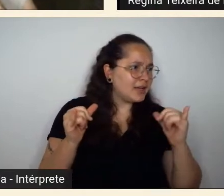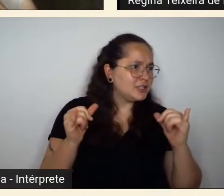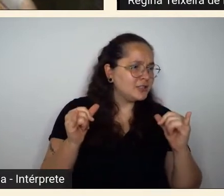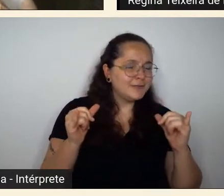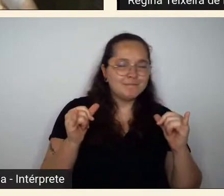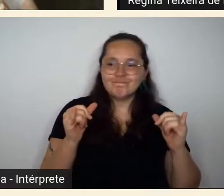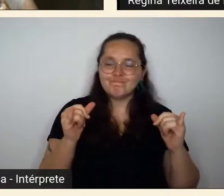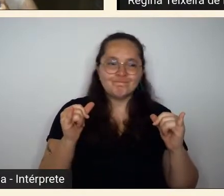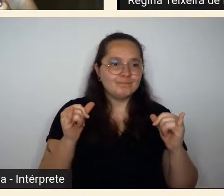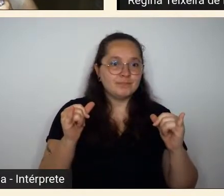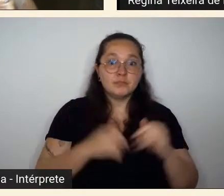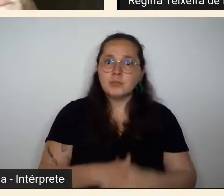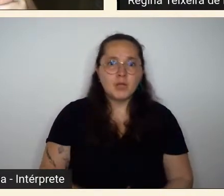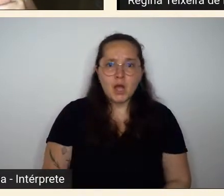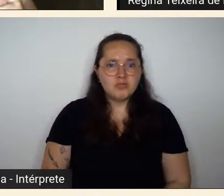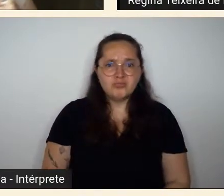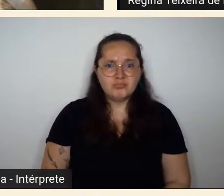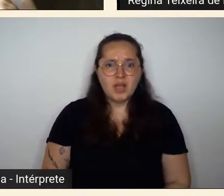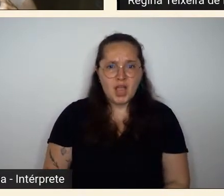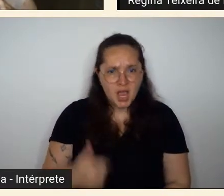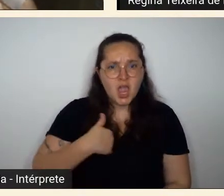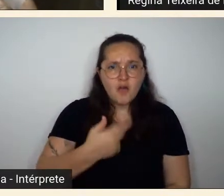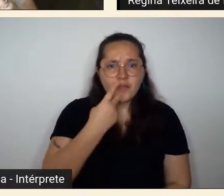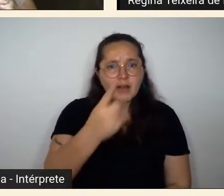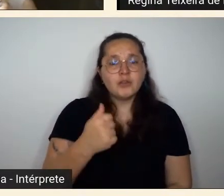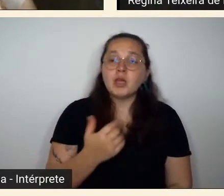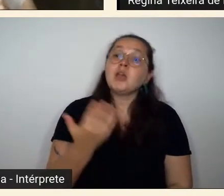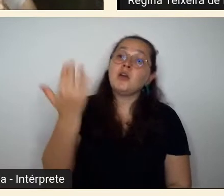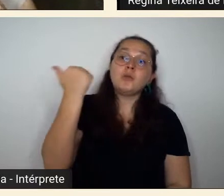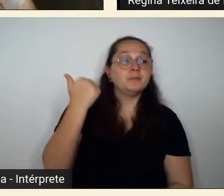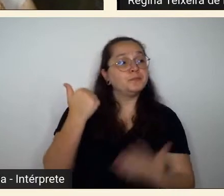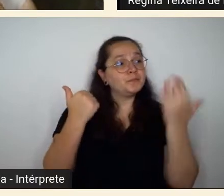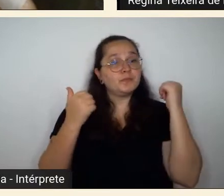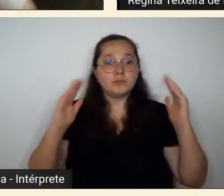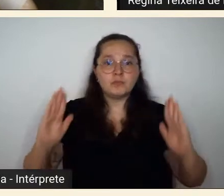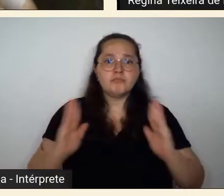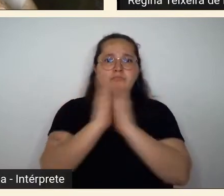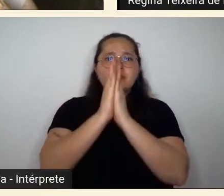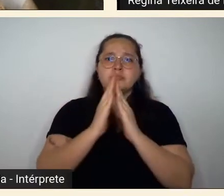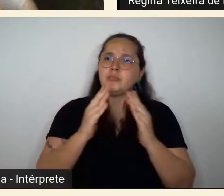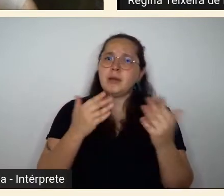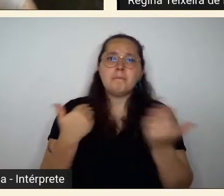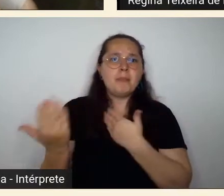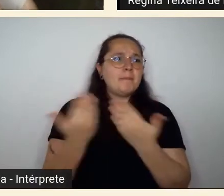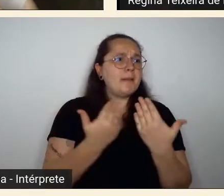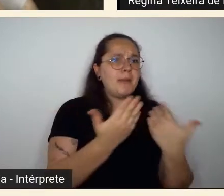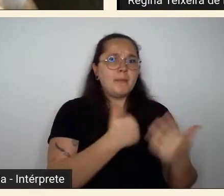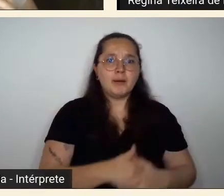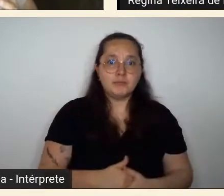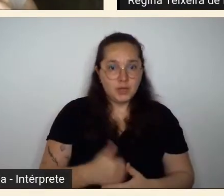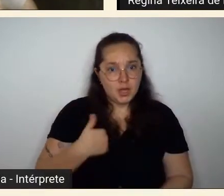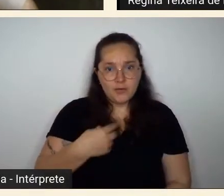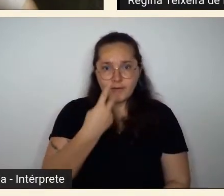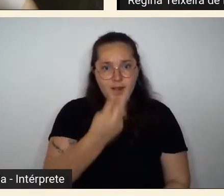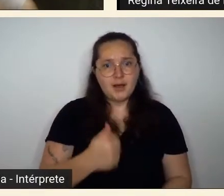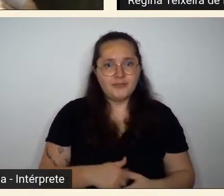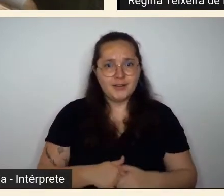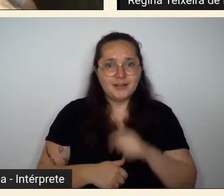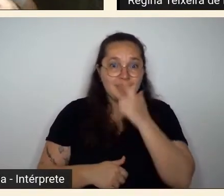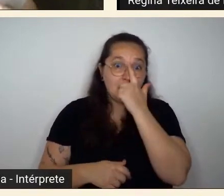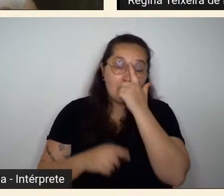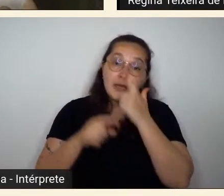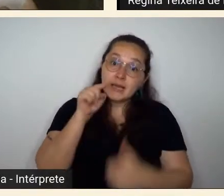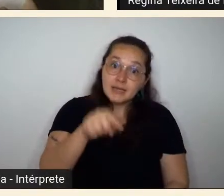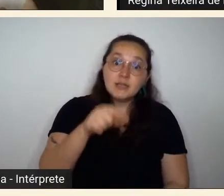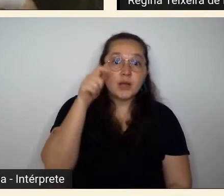eu ponho eles em contato eu fazia eles se enfrentarem se afrontarem entende? haver um confronto porque isso que era interessante